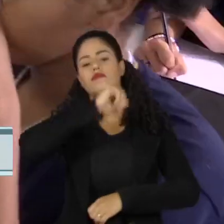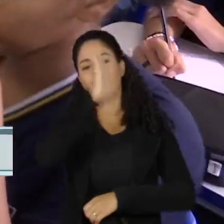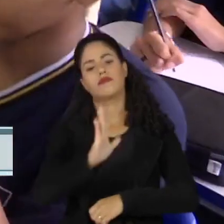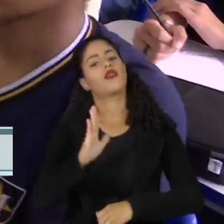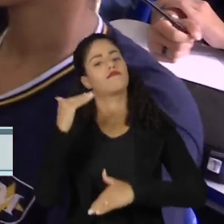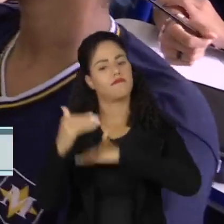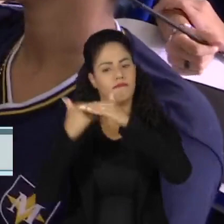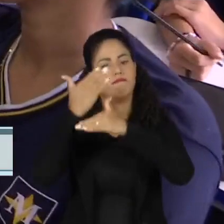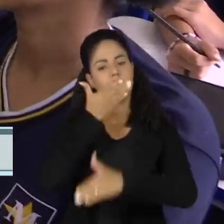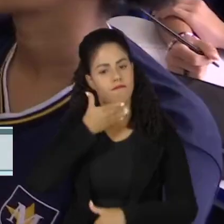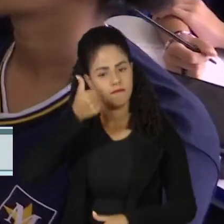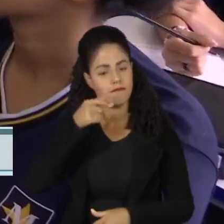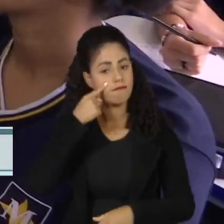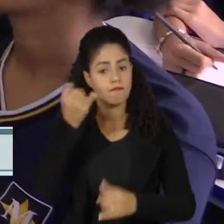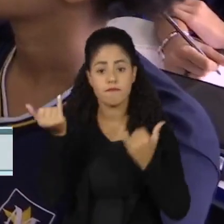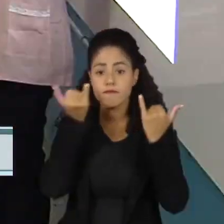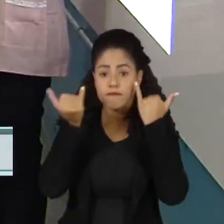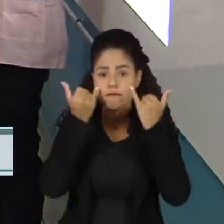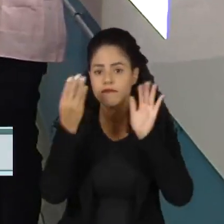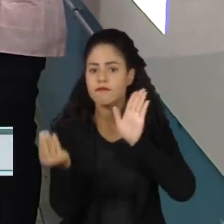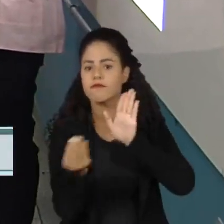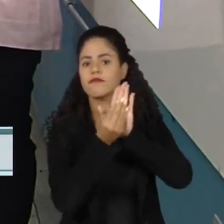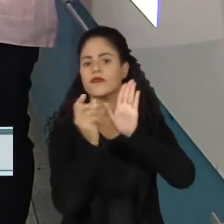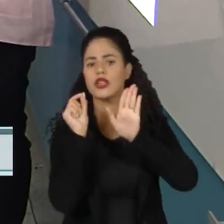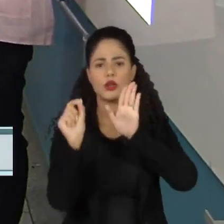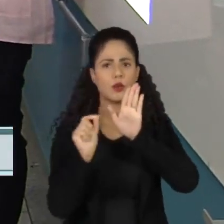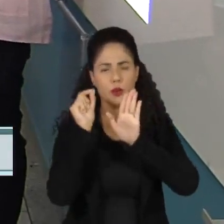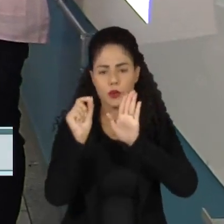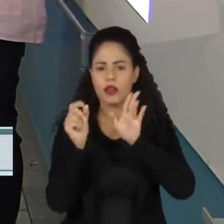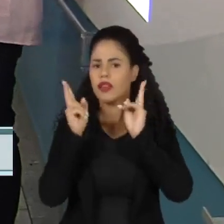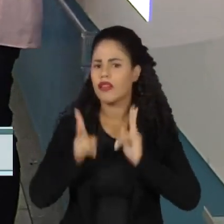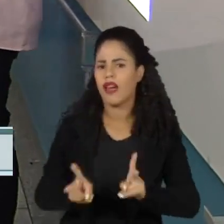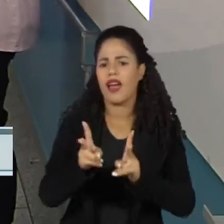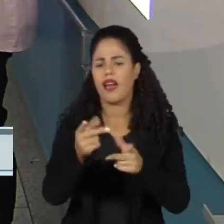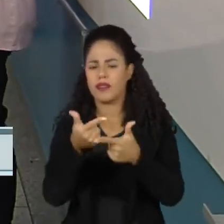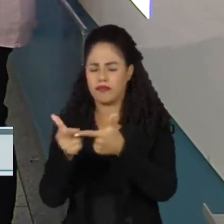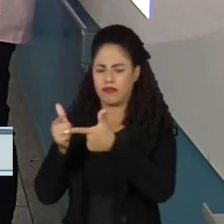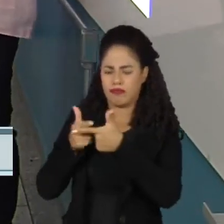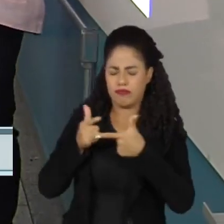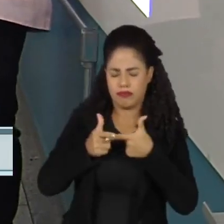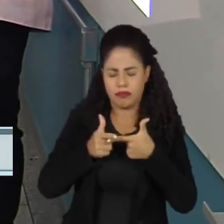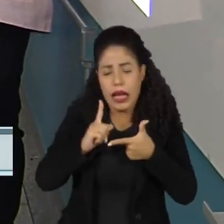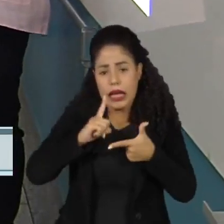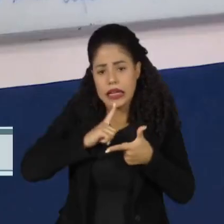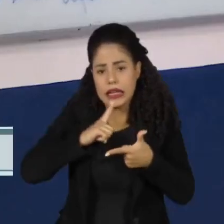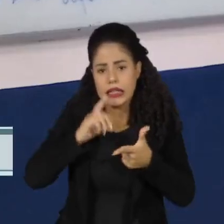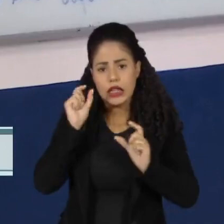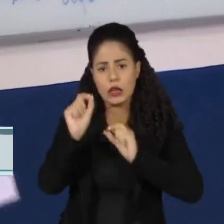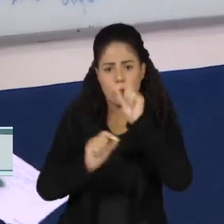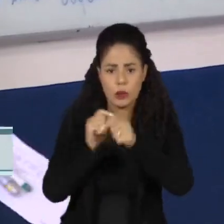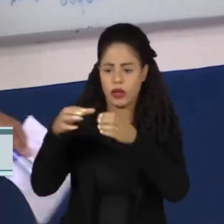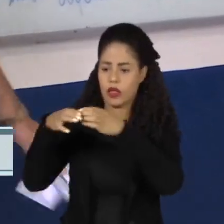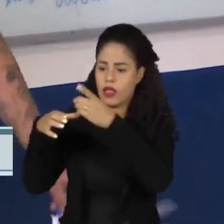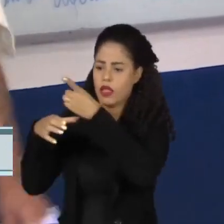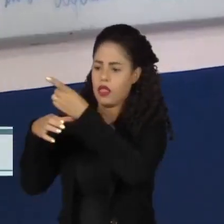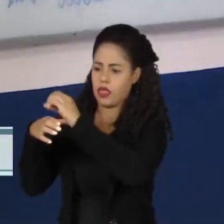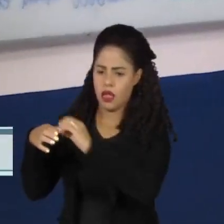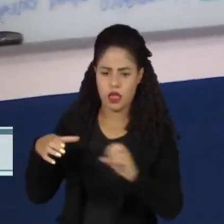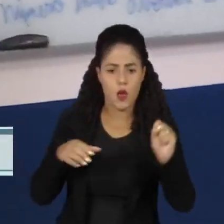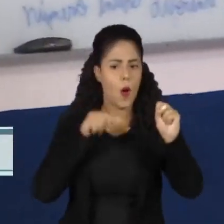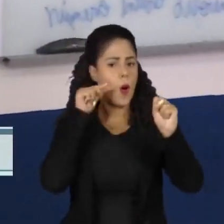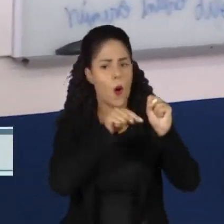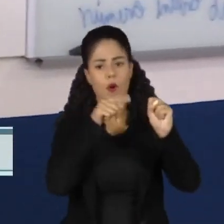menos um dado para lá de positivo. Mesmo com tantas dificuldades, oito em cada dez professores